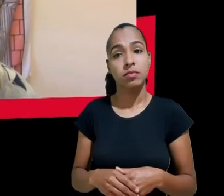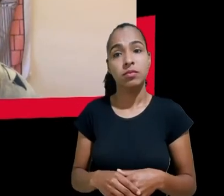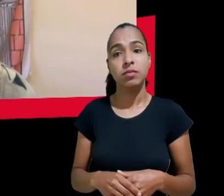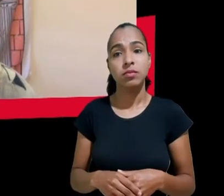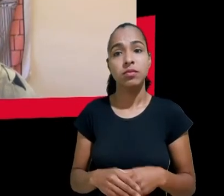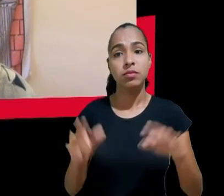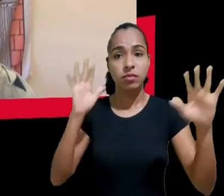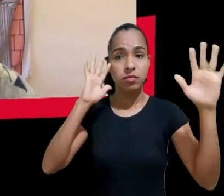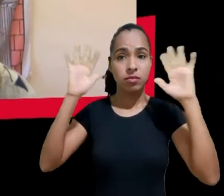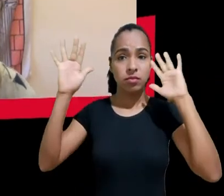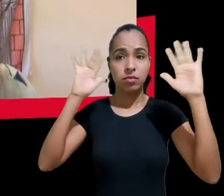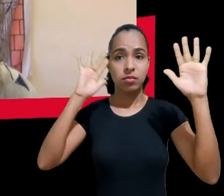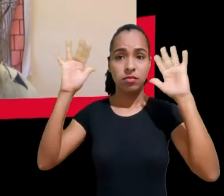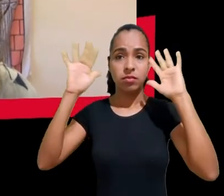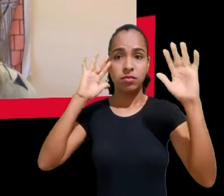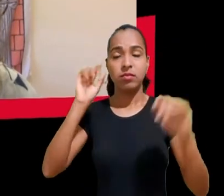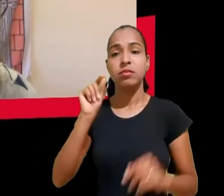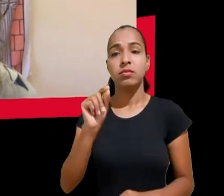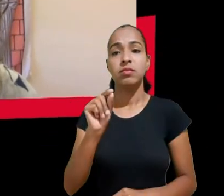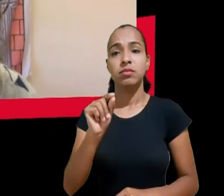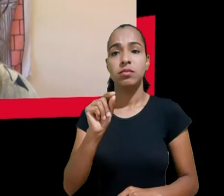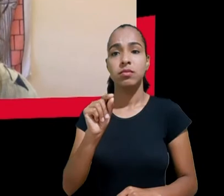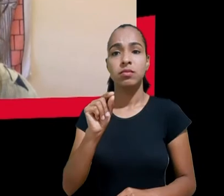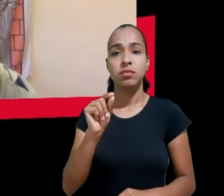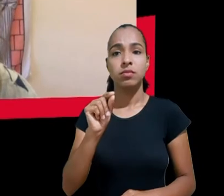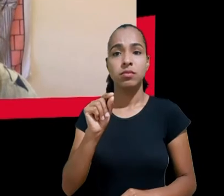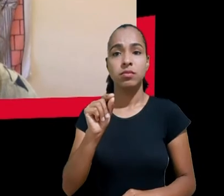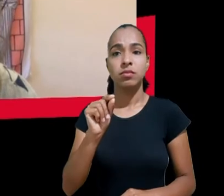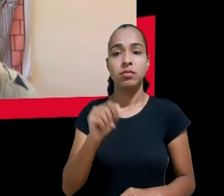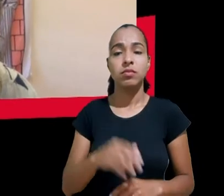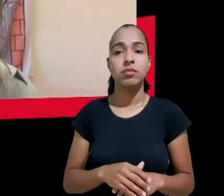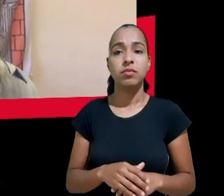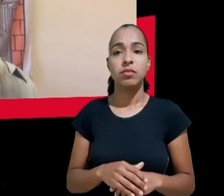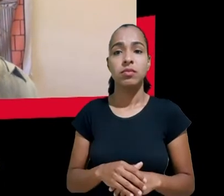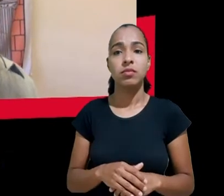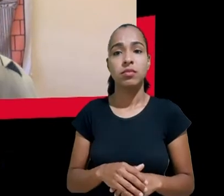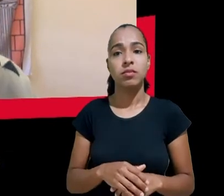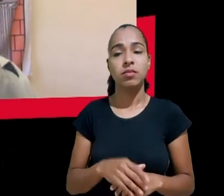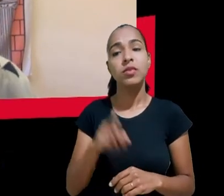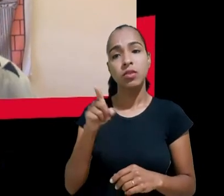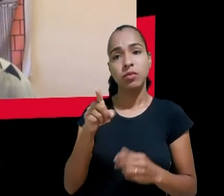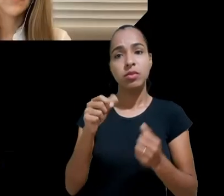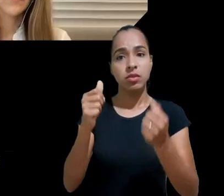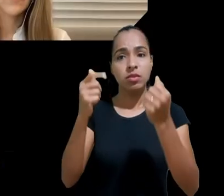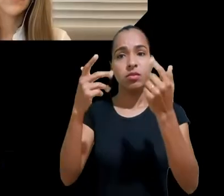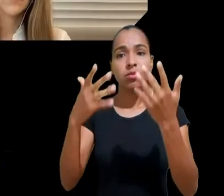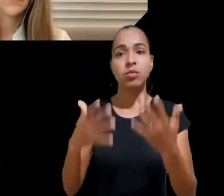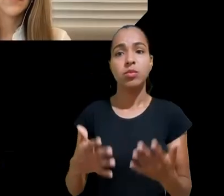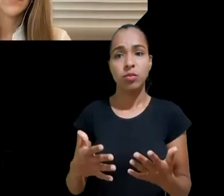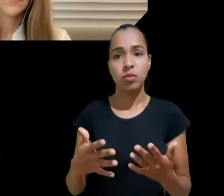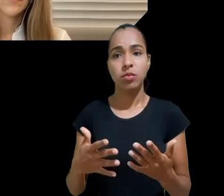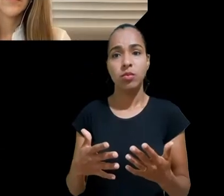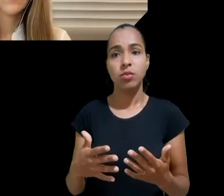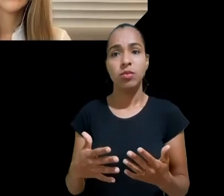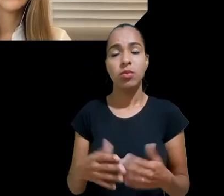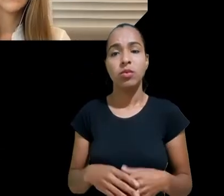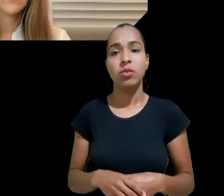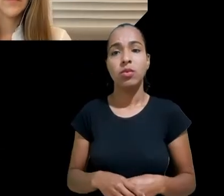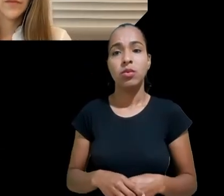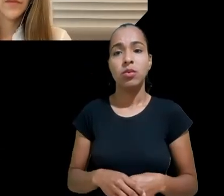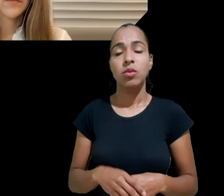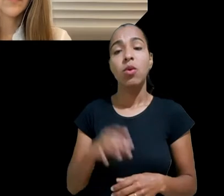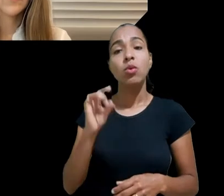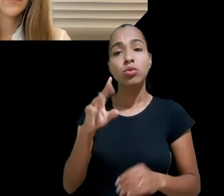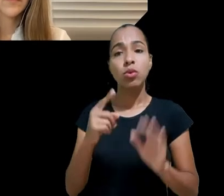o valor do sistema, como você bem colocou, não é o valor do Marco Civil, mas qual é o valor do nosso